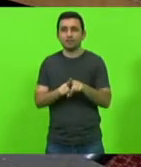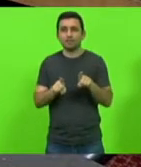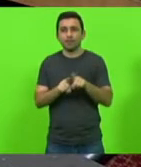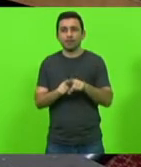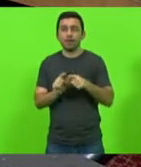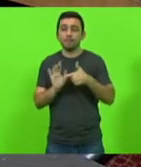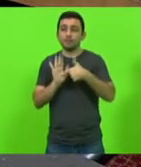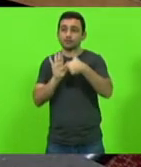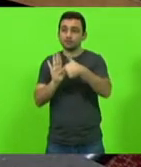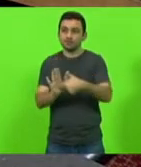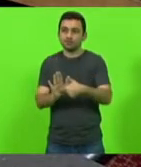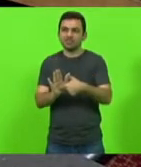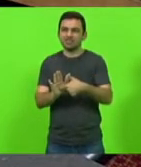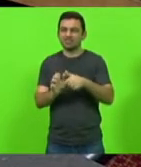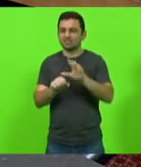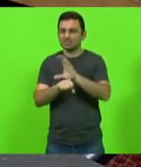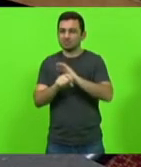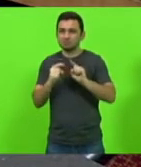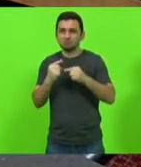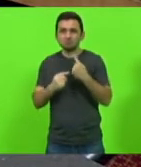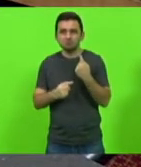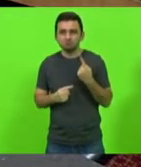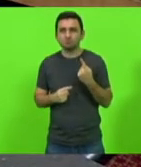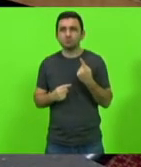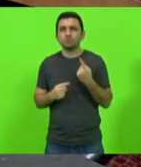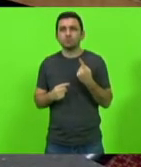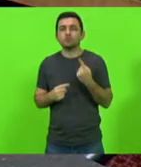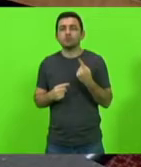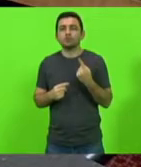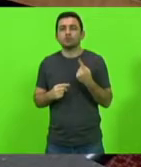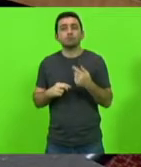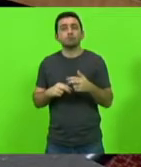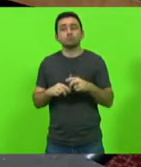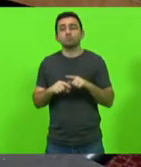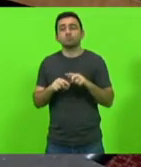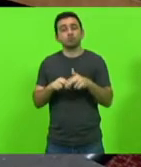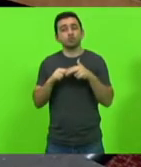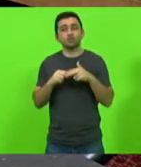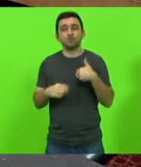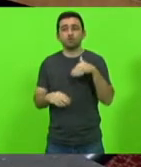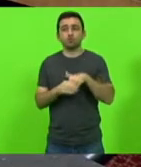também inconstitucionalidade portanto voto 1